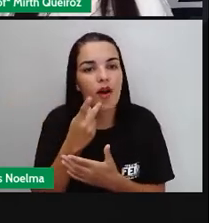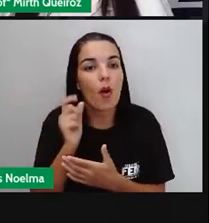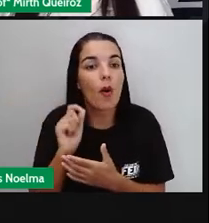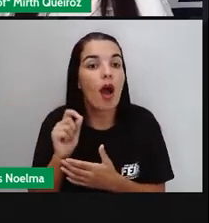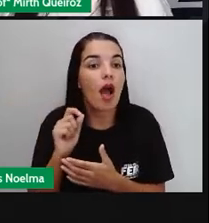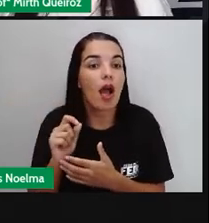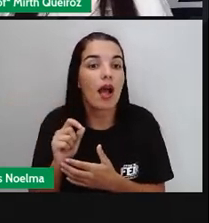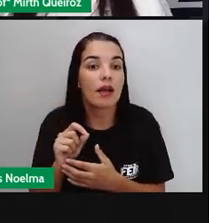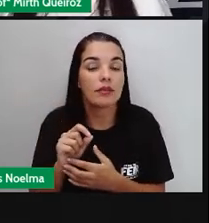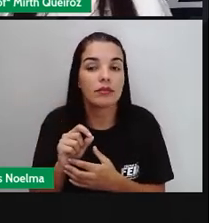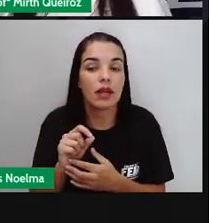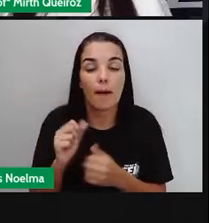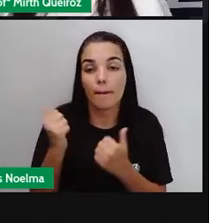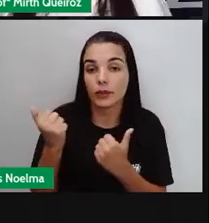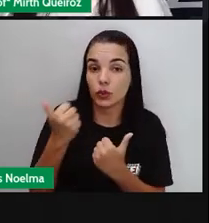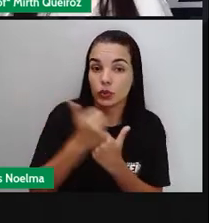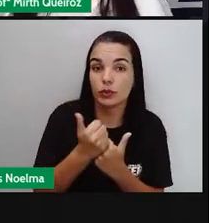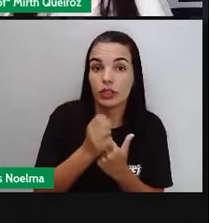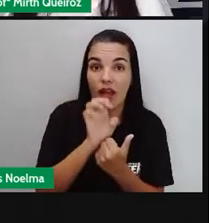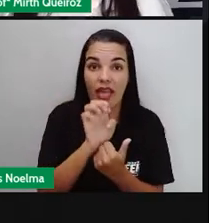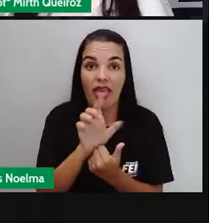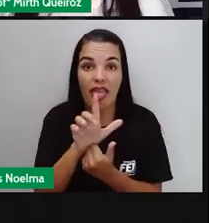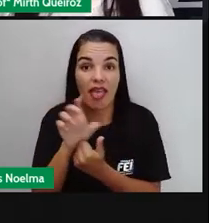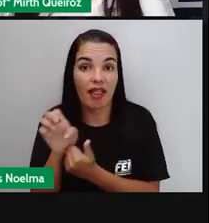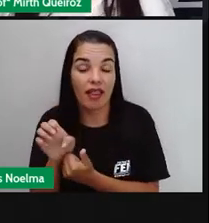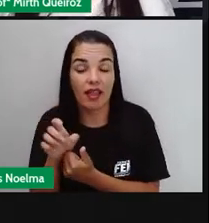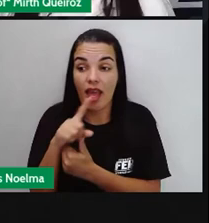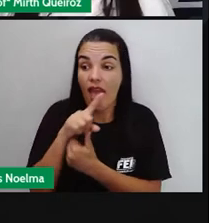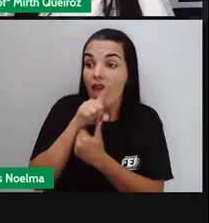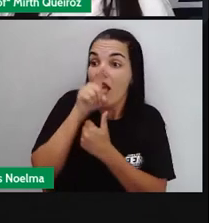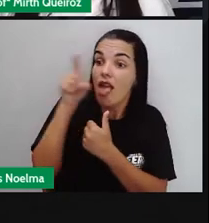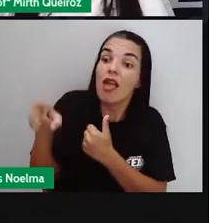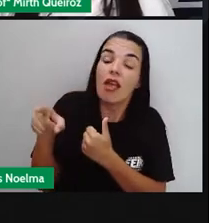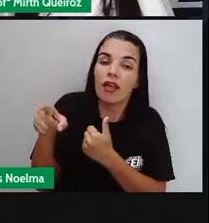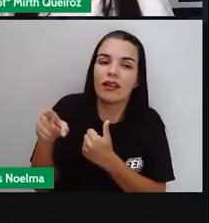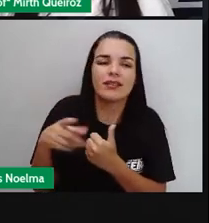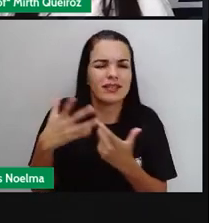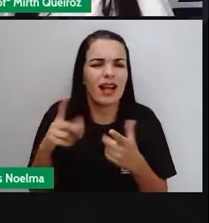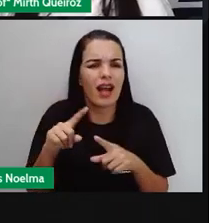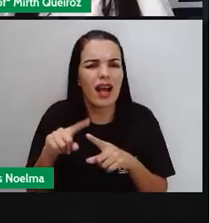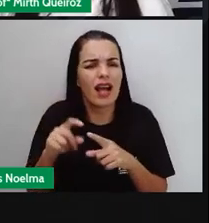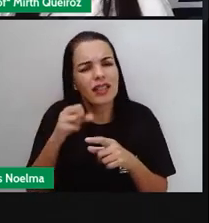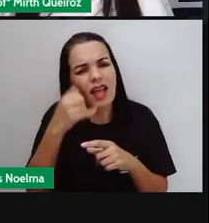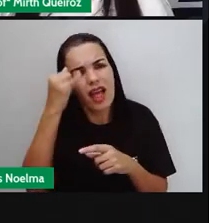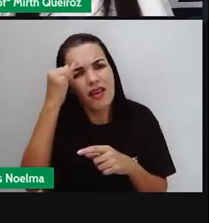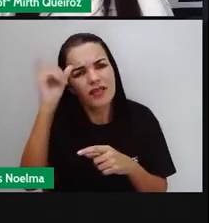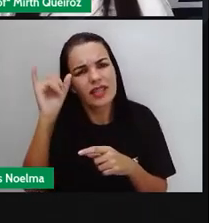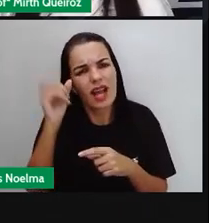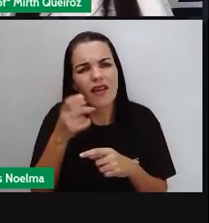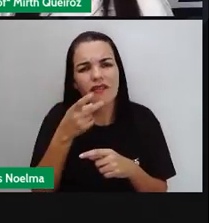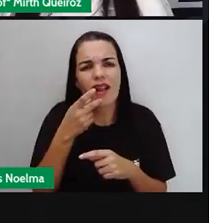ele fez, né? E assim, vocês vão evitar a repetição de palavras.